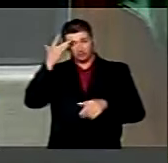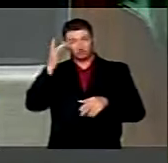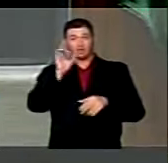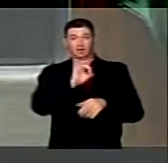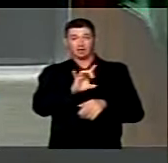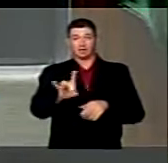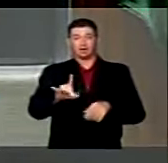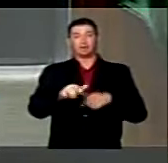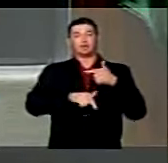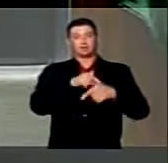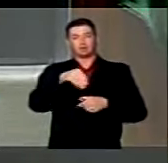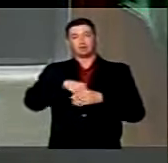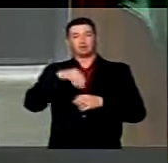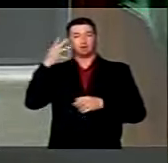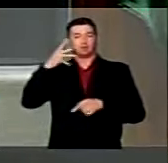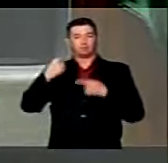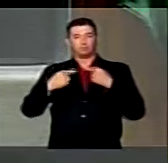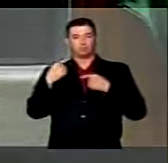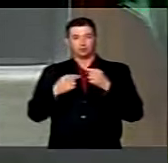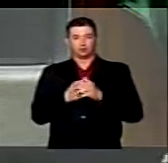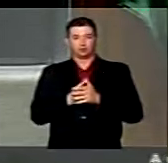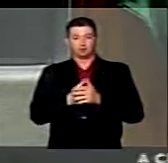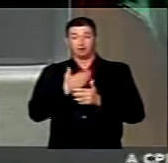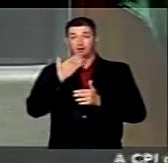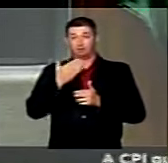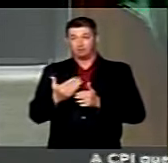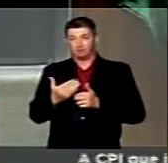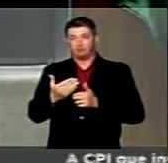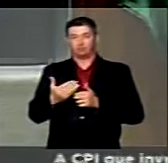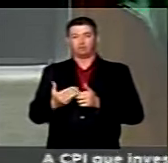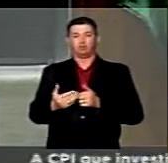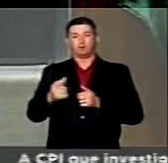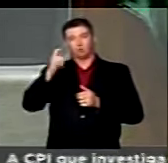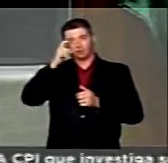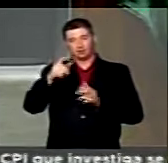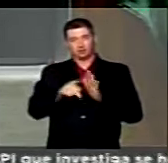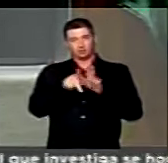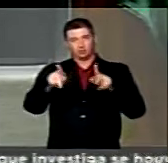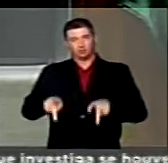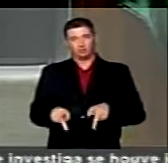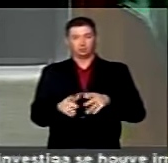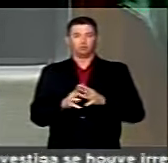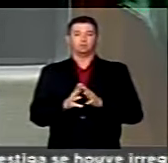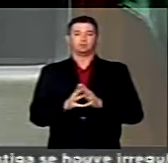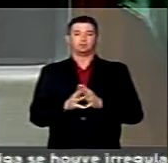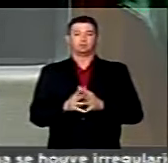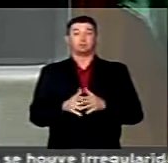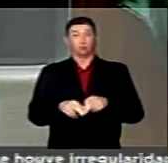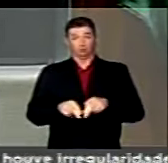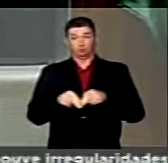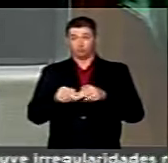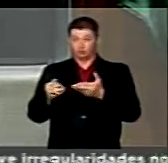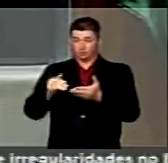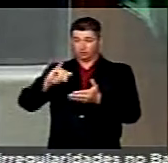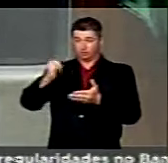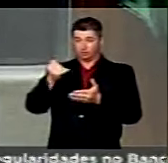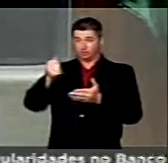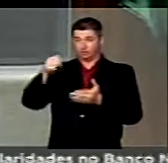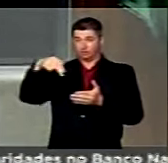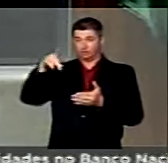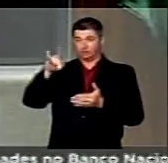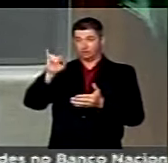que atuam na política em favor dos nobres interesses do povo brasileiro. E por isso, Jandira,